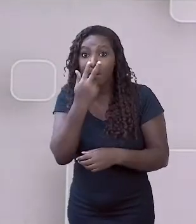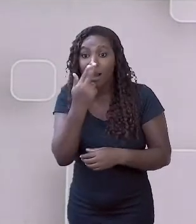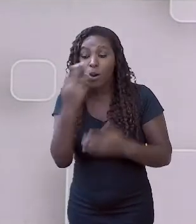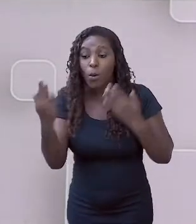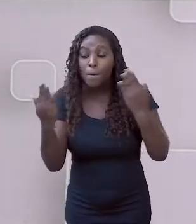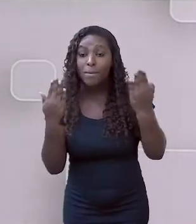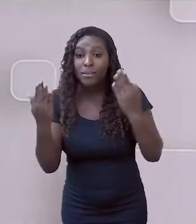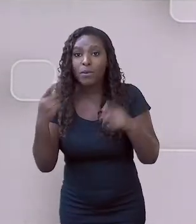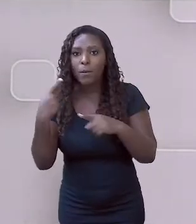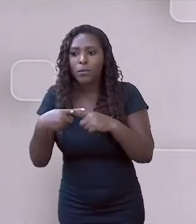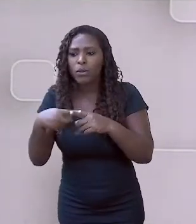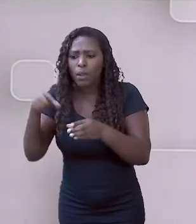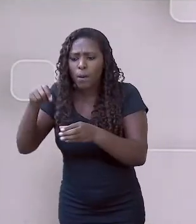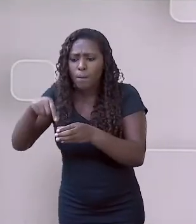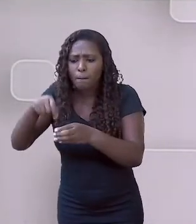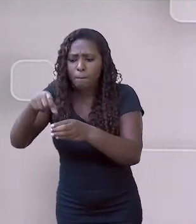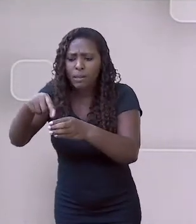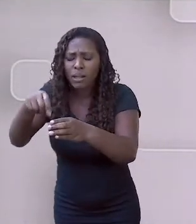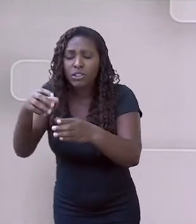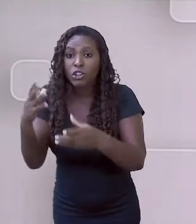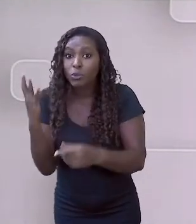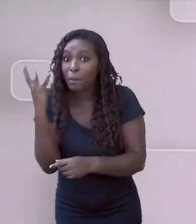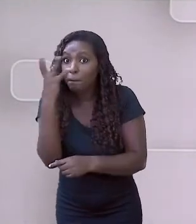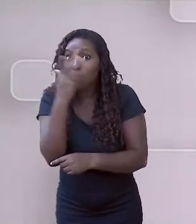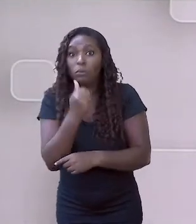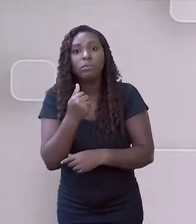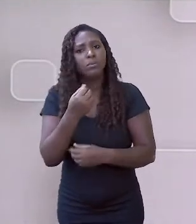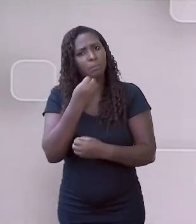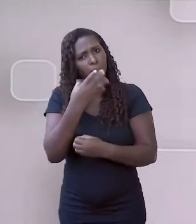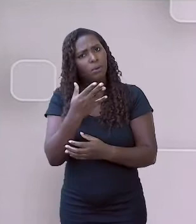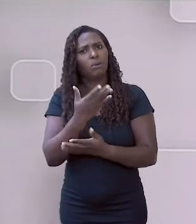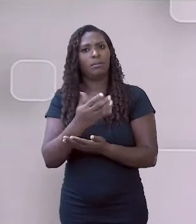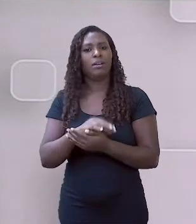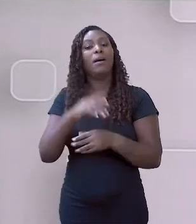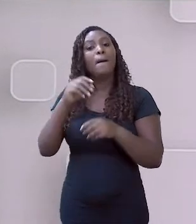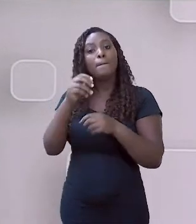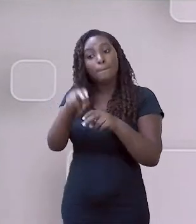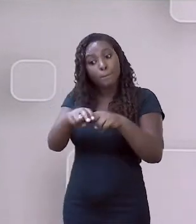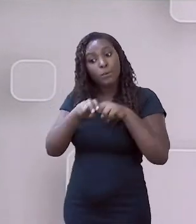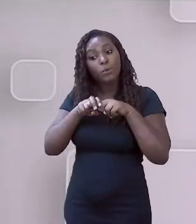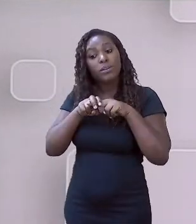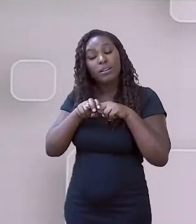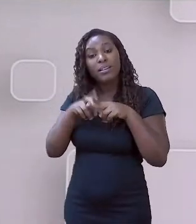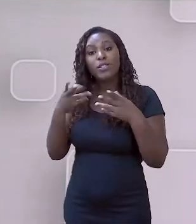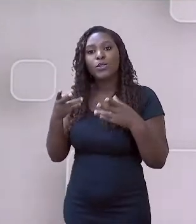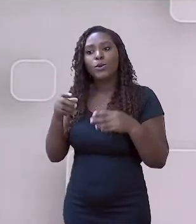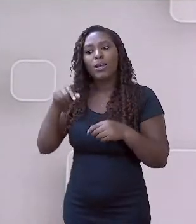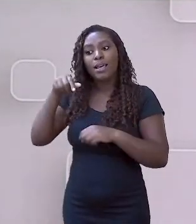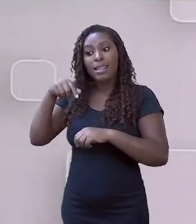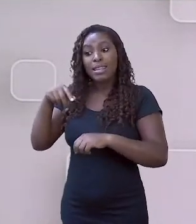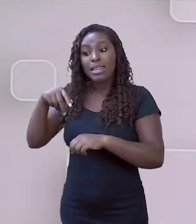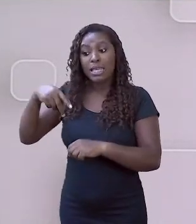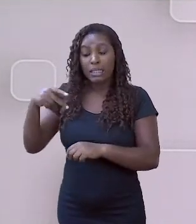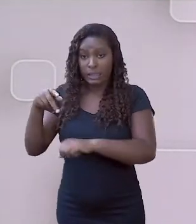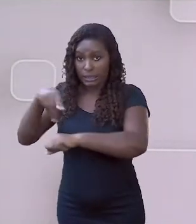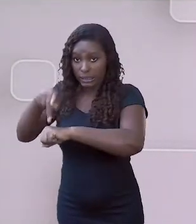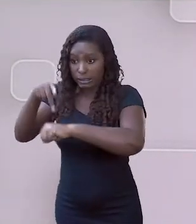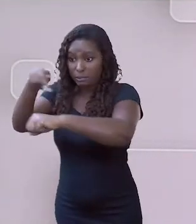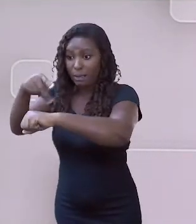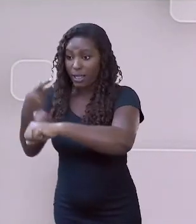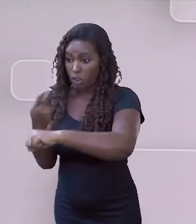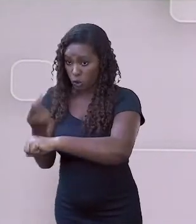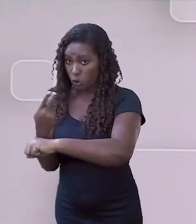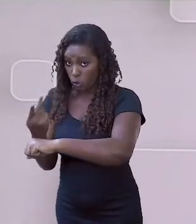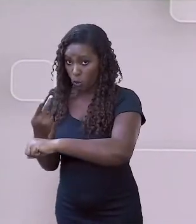suas populações no campo, na zona rural. Entendido até aqui, pessoal? Então,